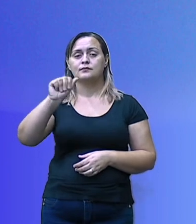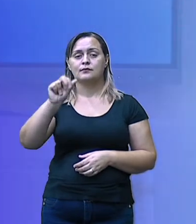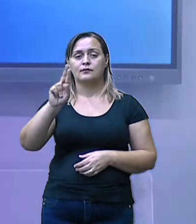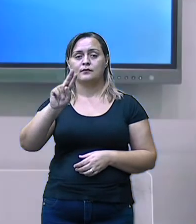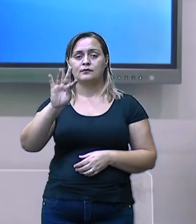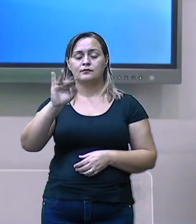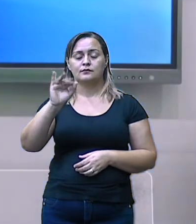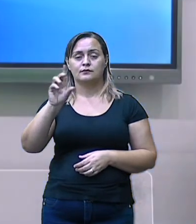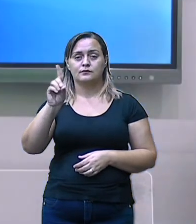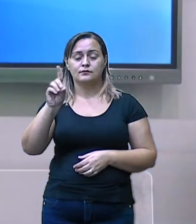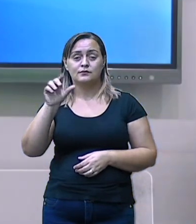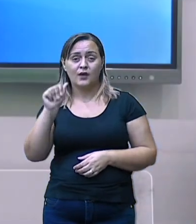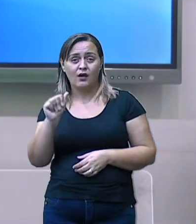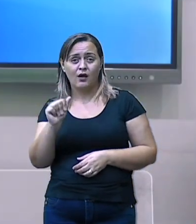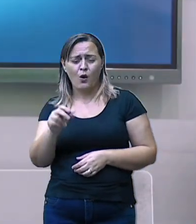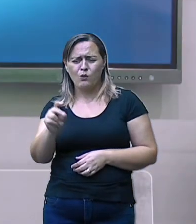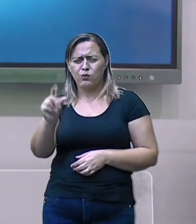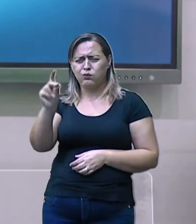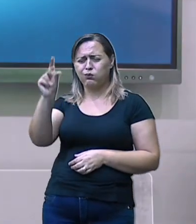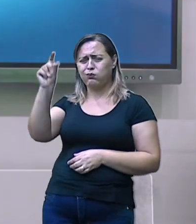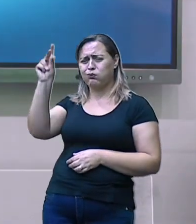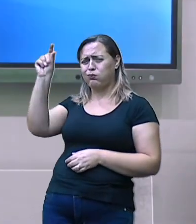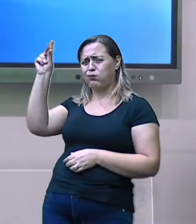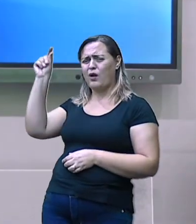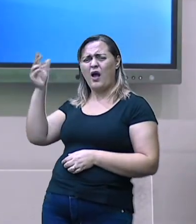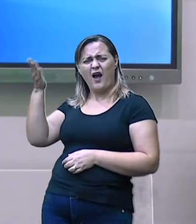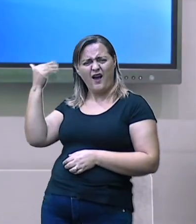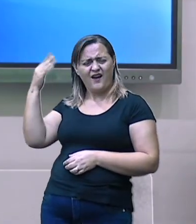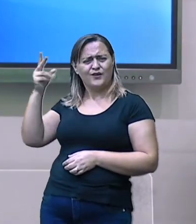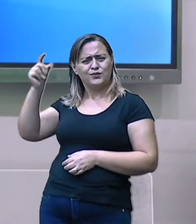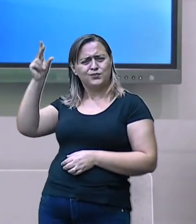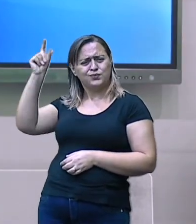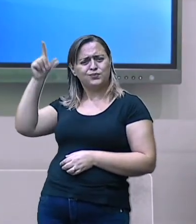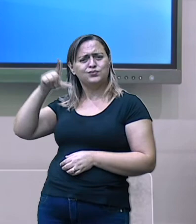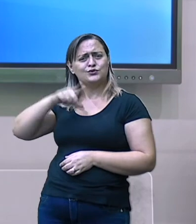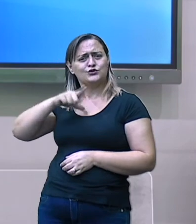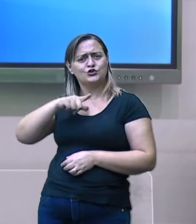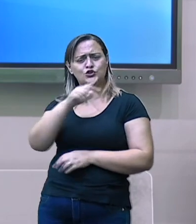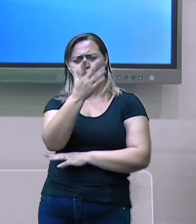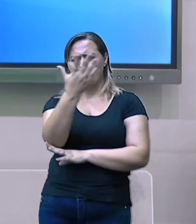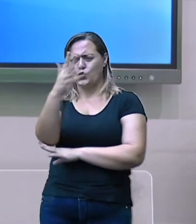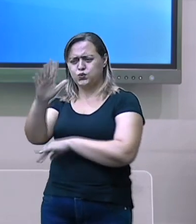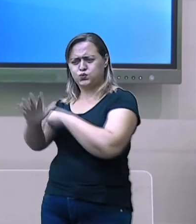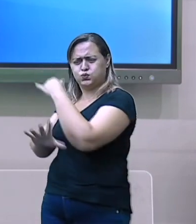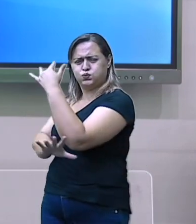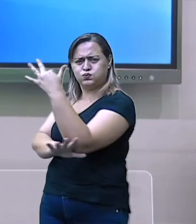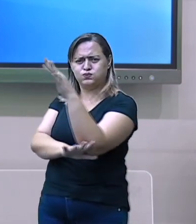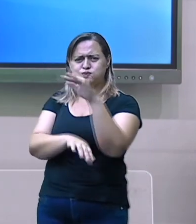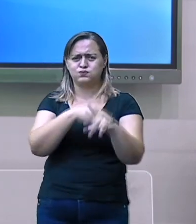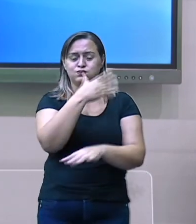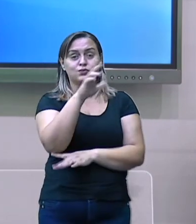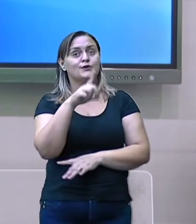especialistas que nos dizem... E, perdão, e isso,